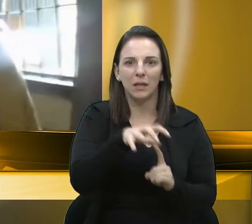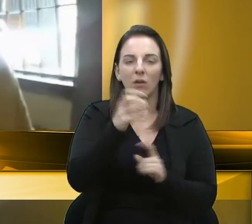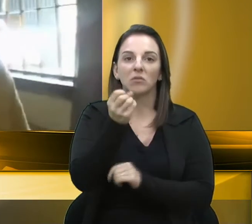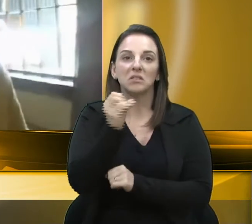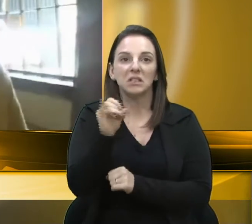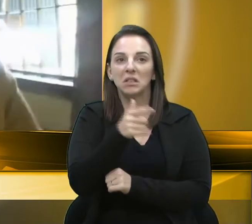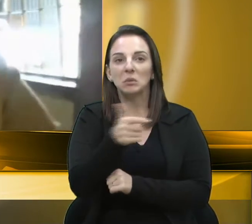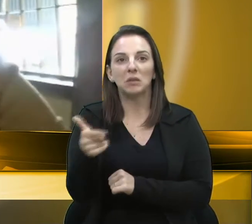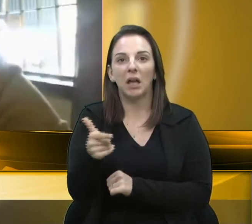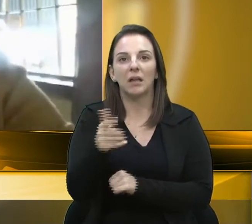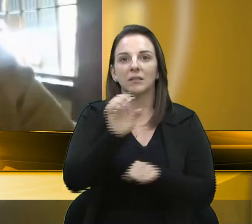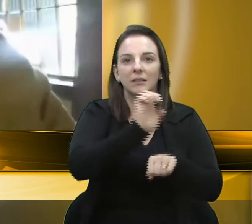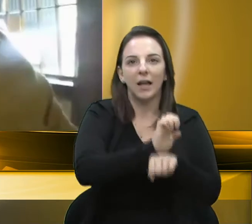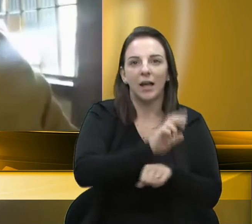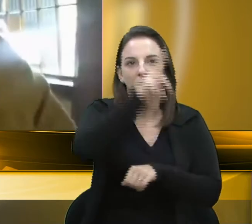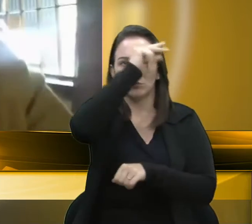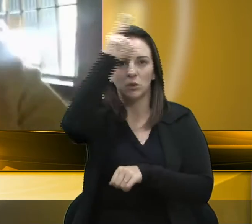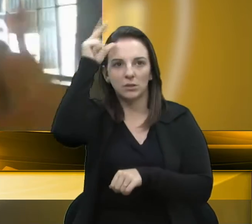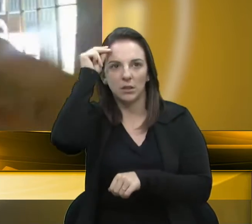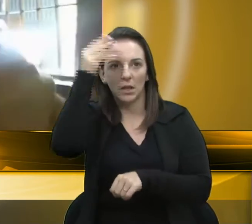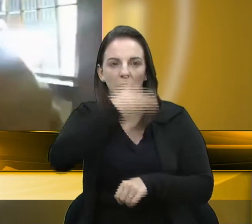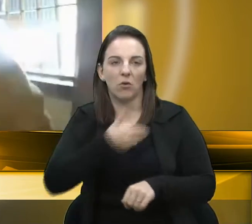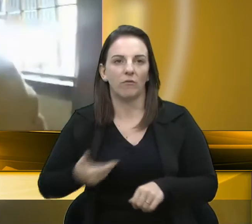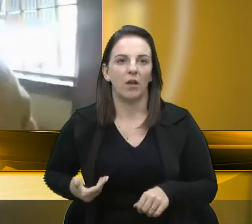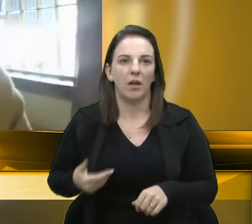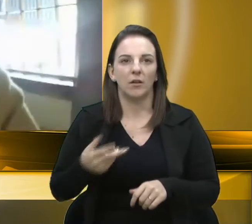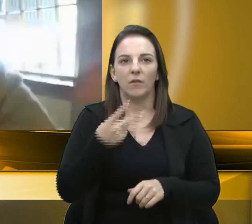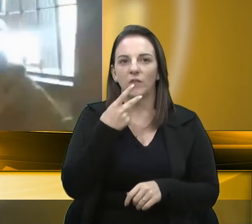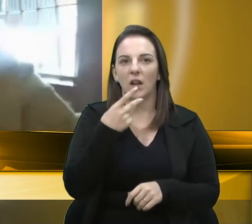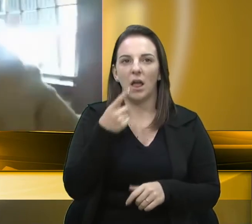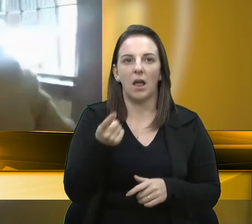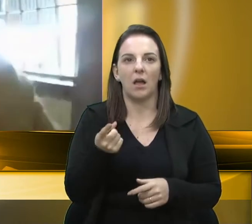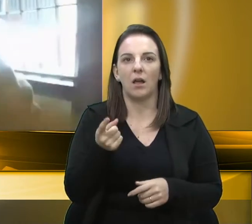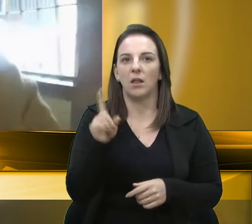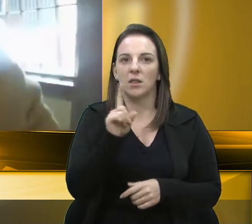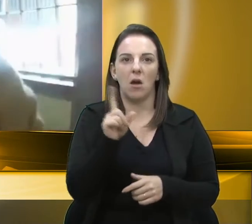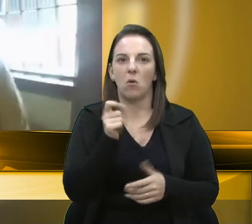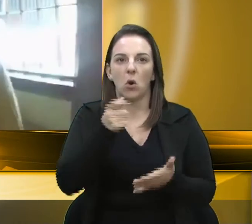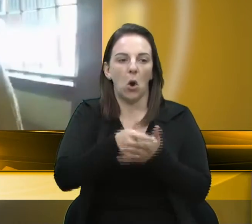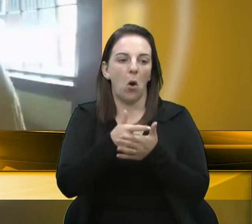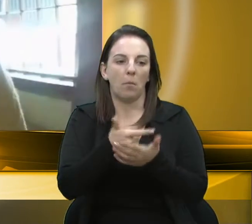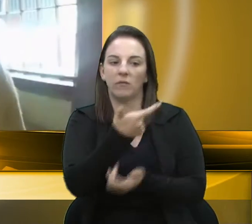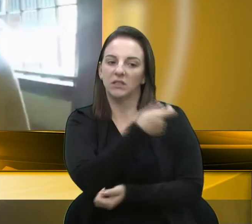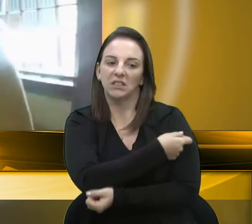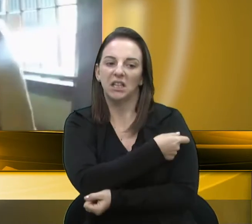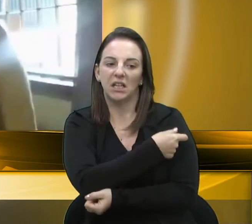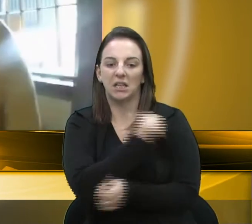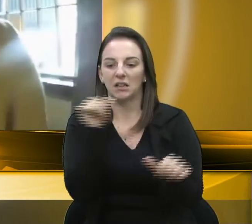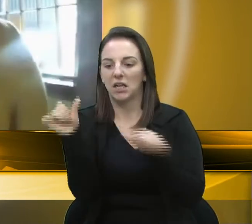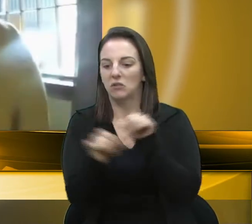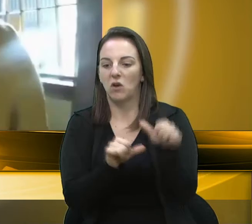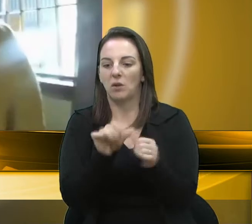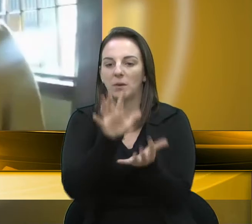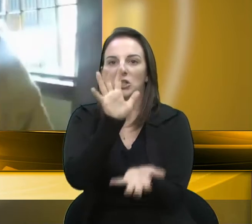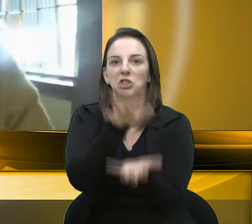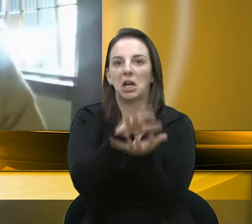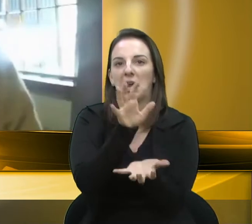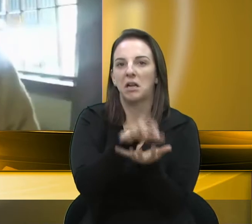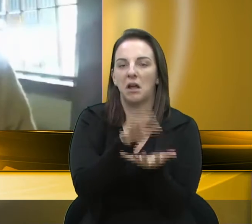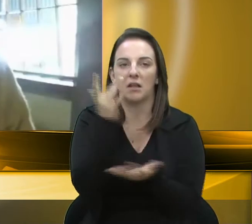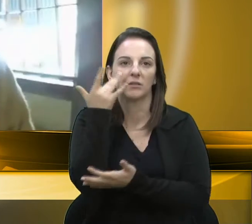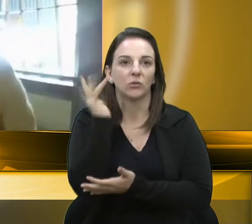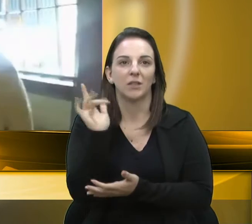continuasse aí dizendo que não vai comprar vacina, que vai transformar em jacaré, não sei o quê e tal. Então, foi a